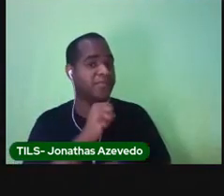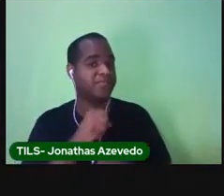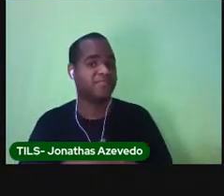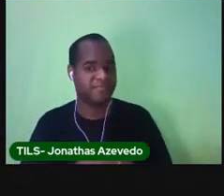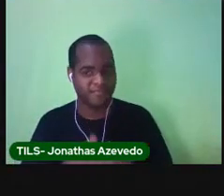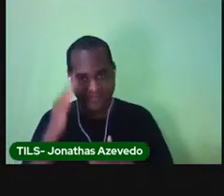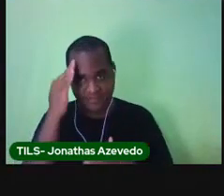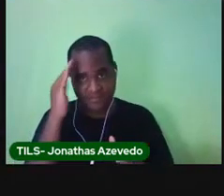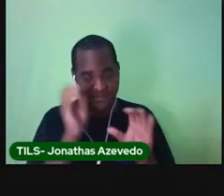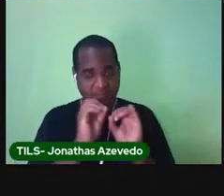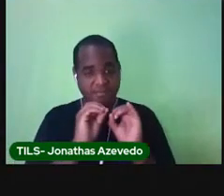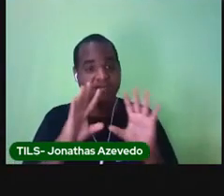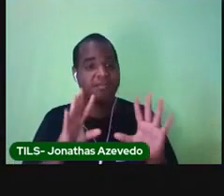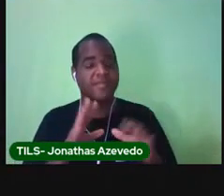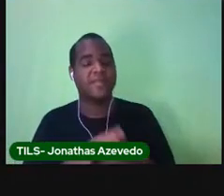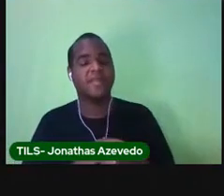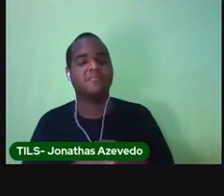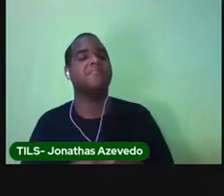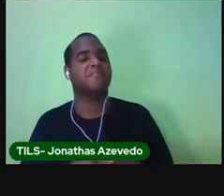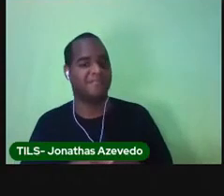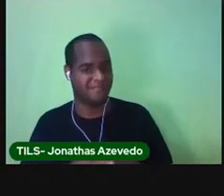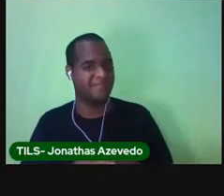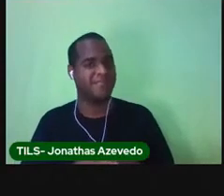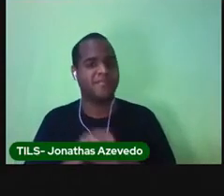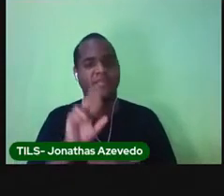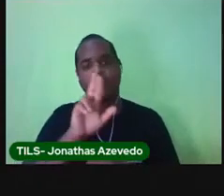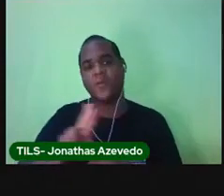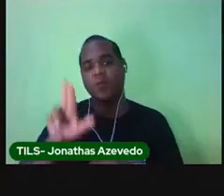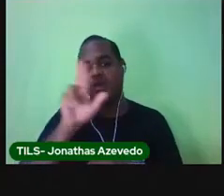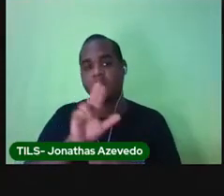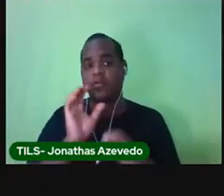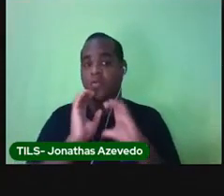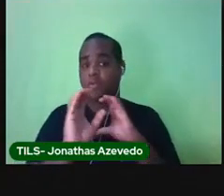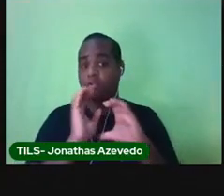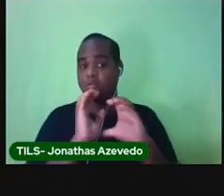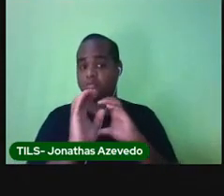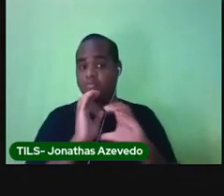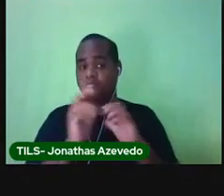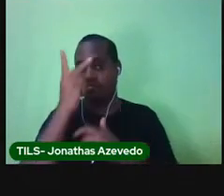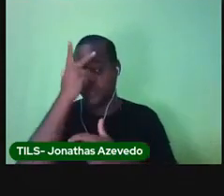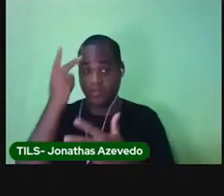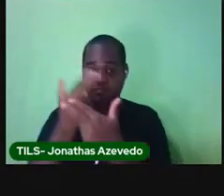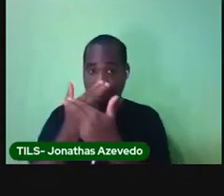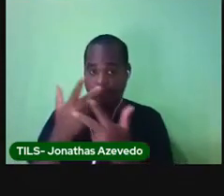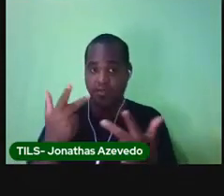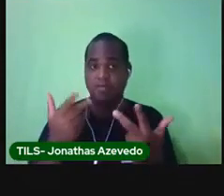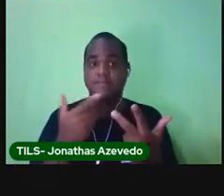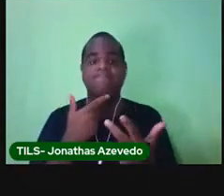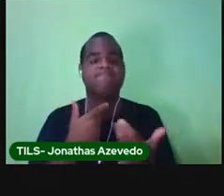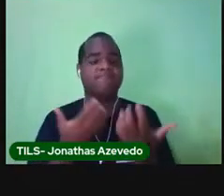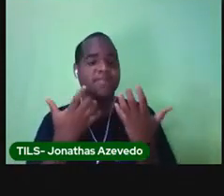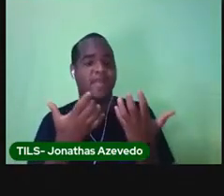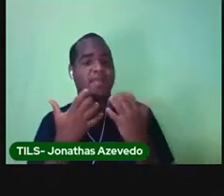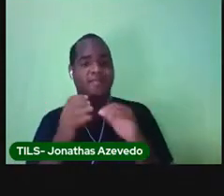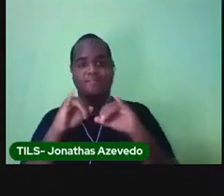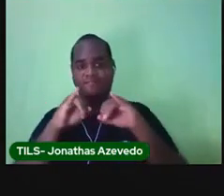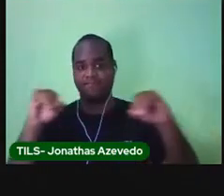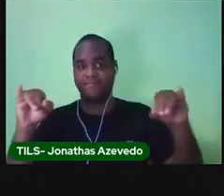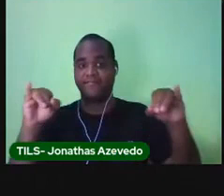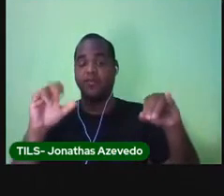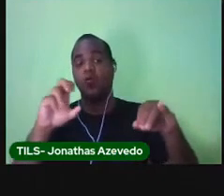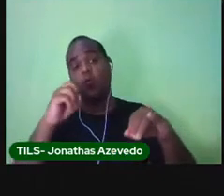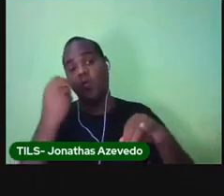Entendeu? São usados como meio de comunicação entre as pessoas que querem deixar um aviso